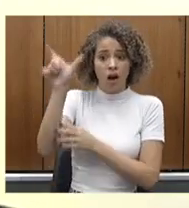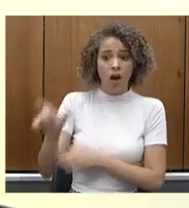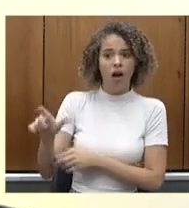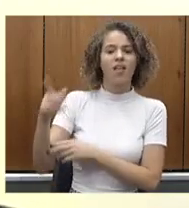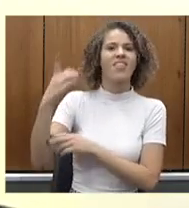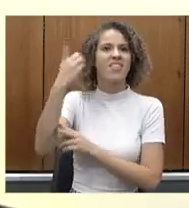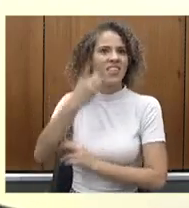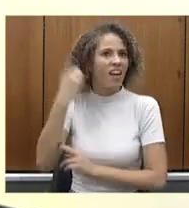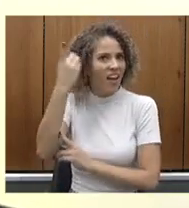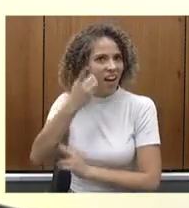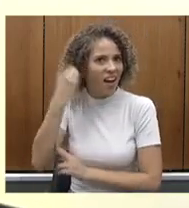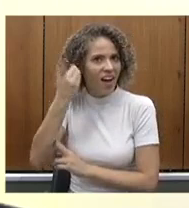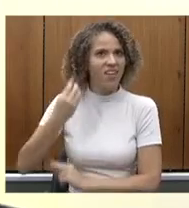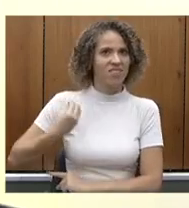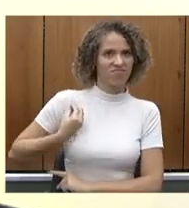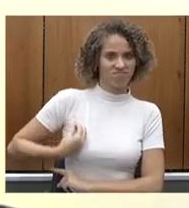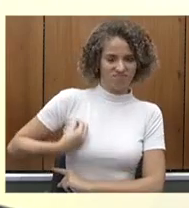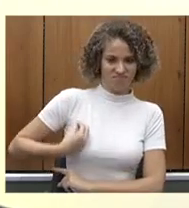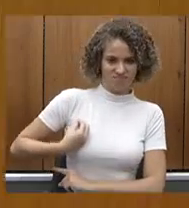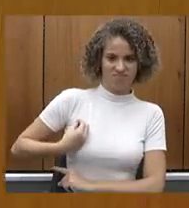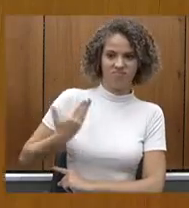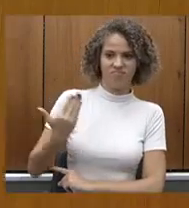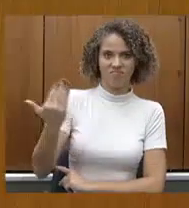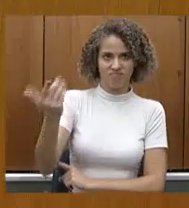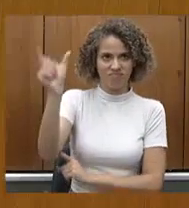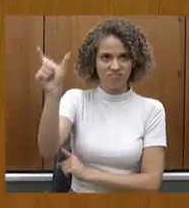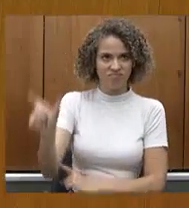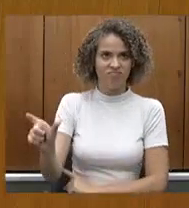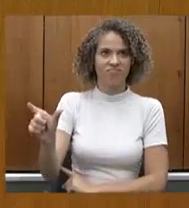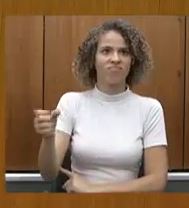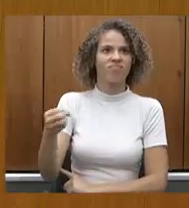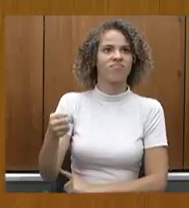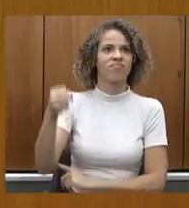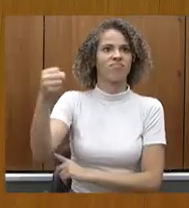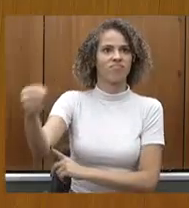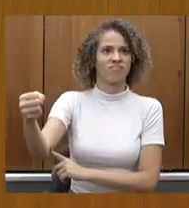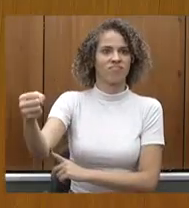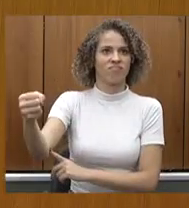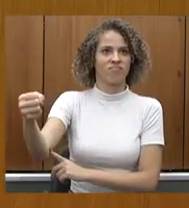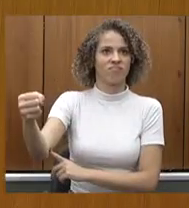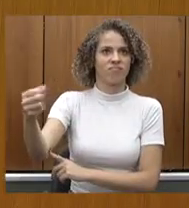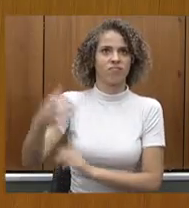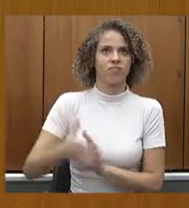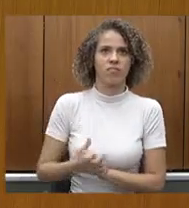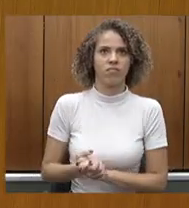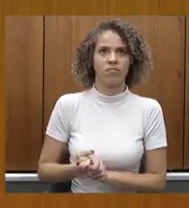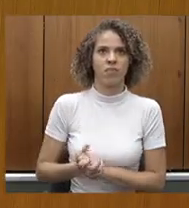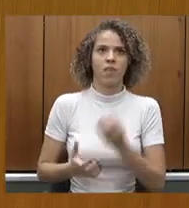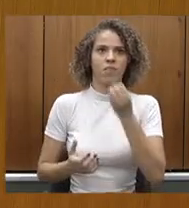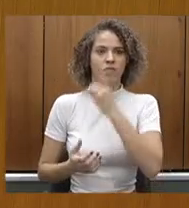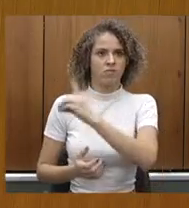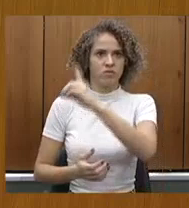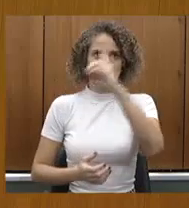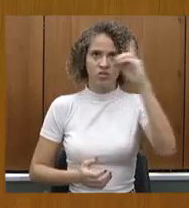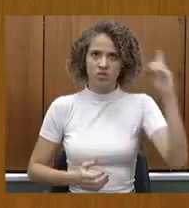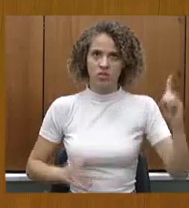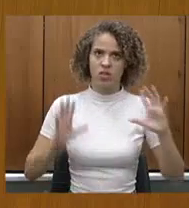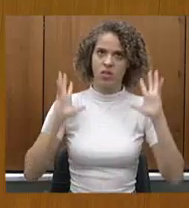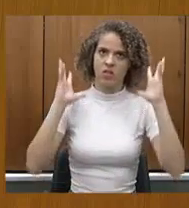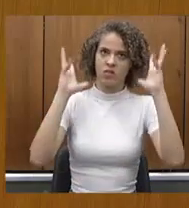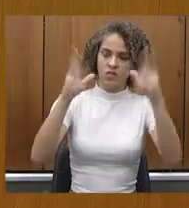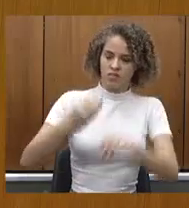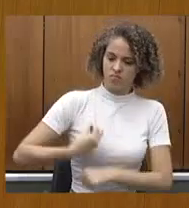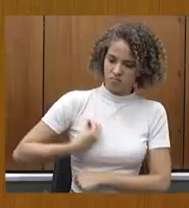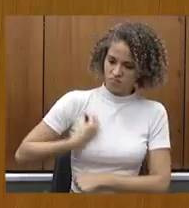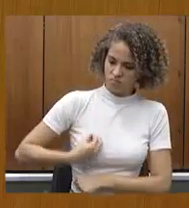Freire na sequência da deputada Celise. Com a palavra a deputada Celise Laviola. Bom dia a todos que estão